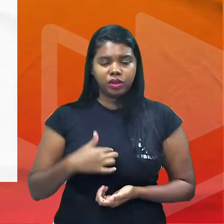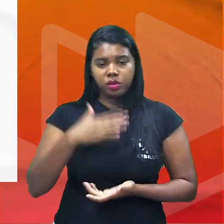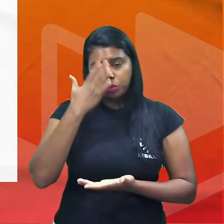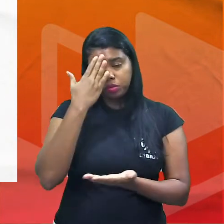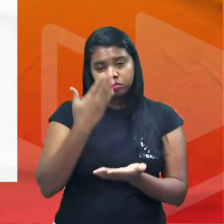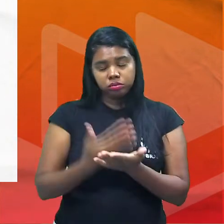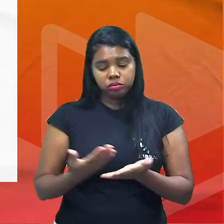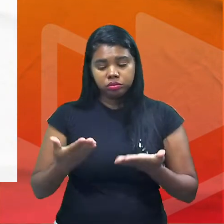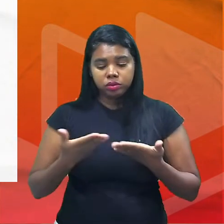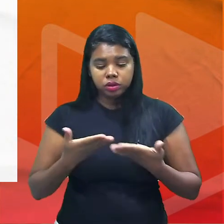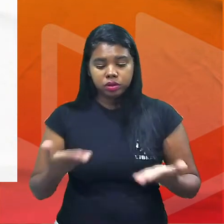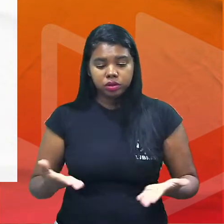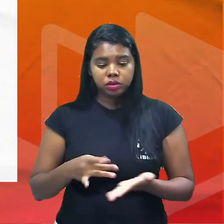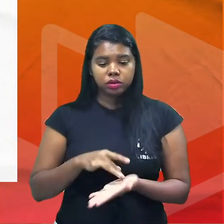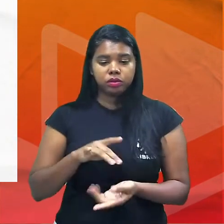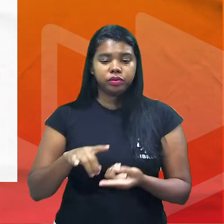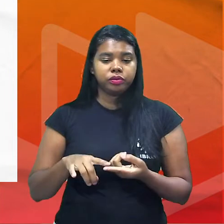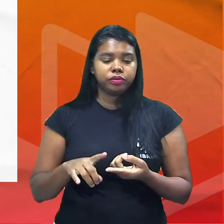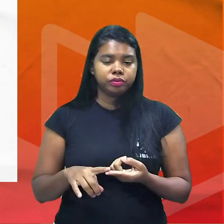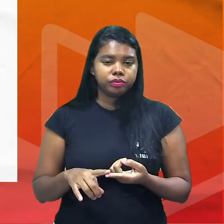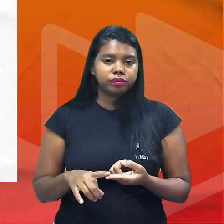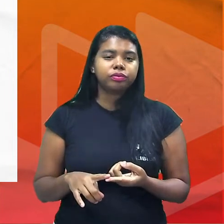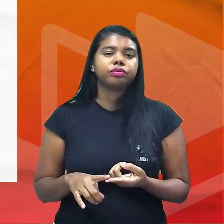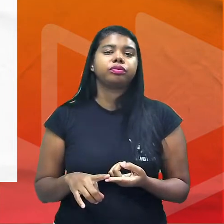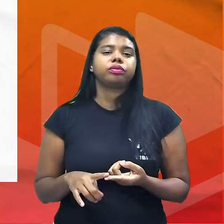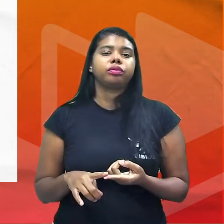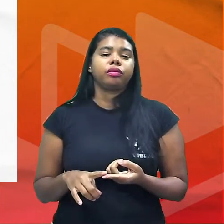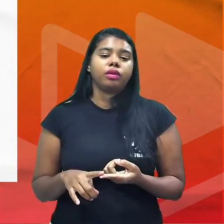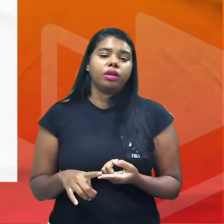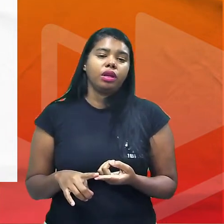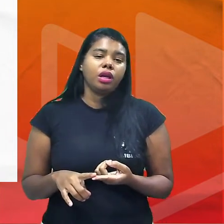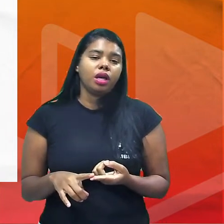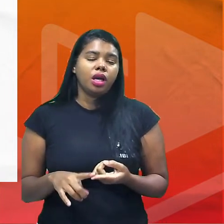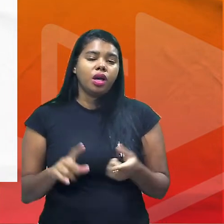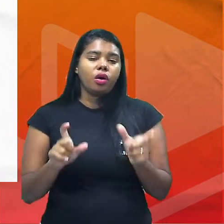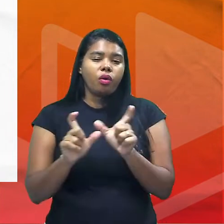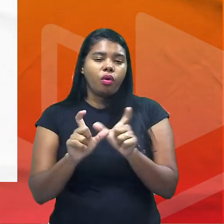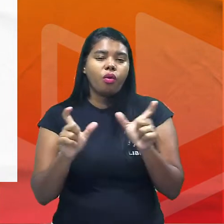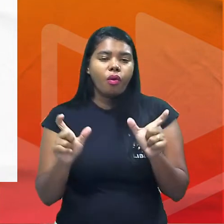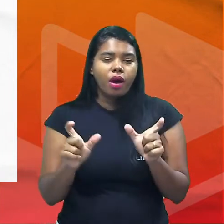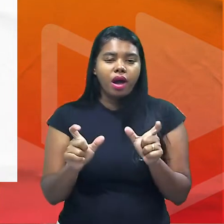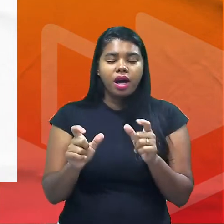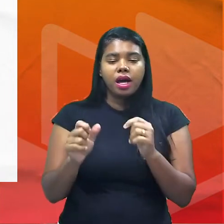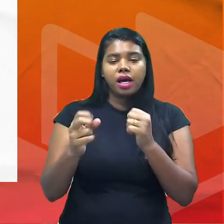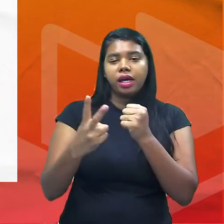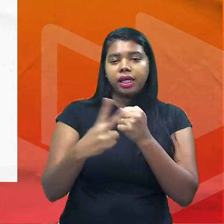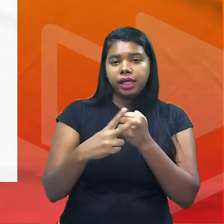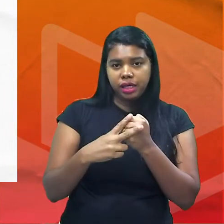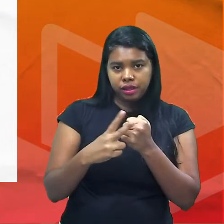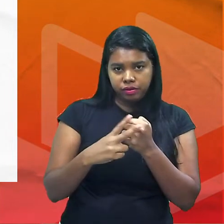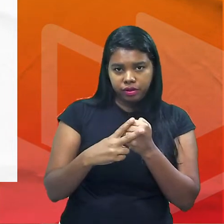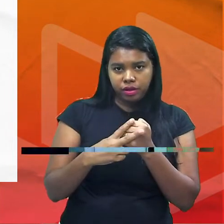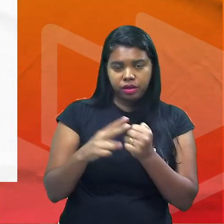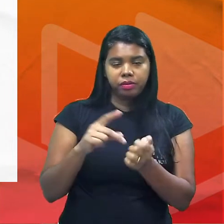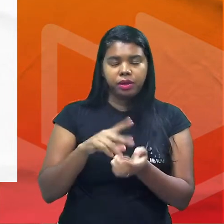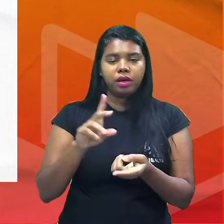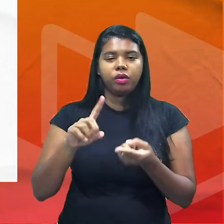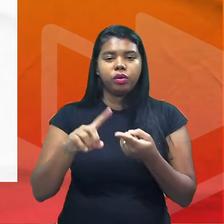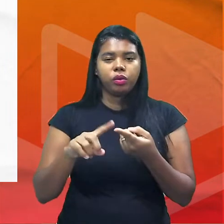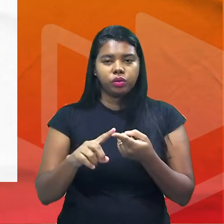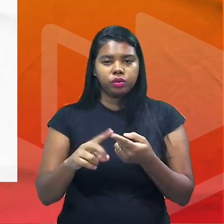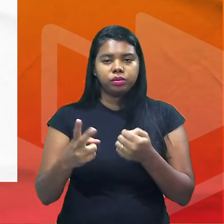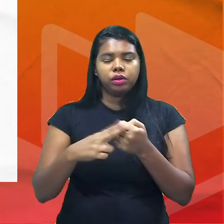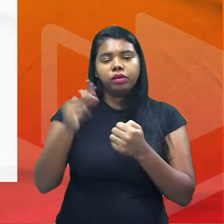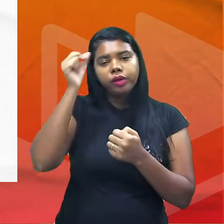na prova eles devam trabalhar ou adversativa ou a concessiva que é adverbial todas as duas estabelecem ideias